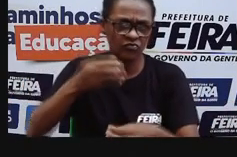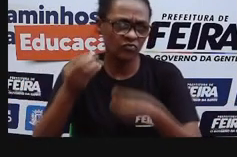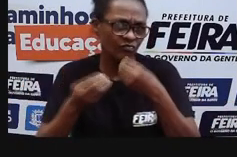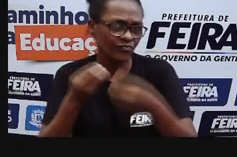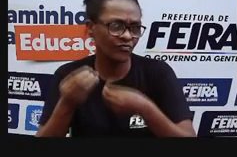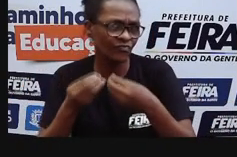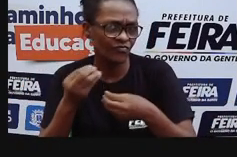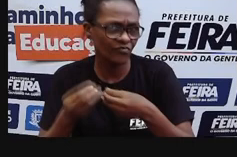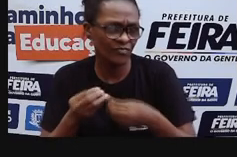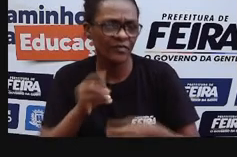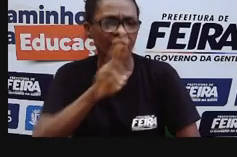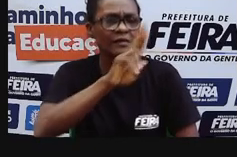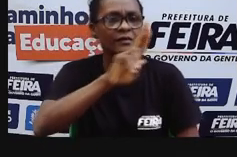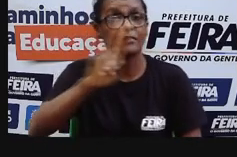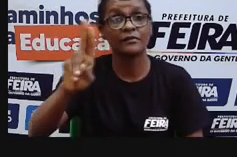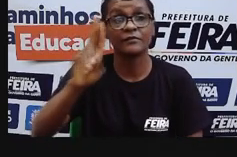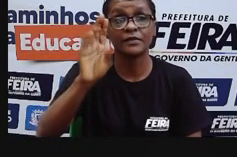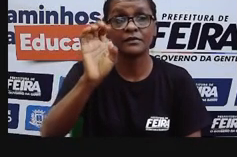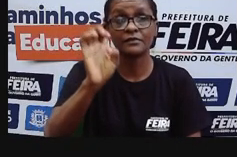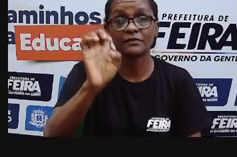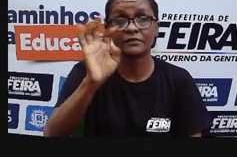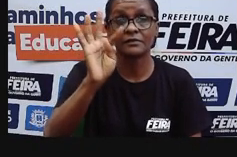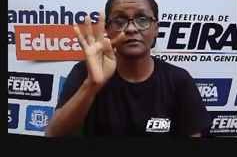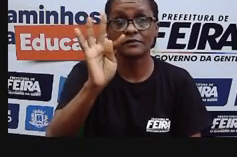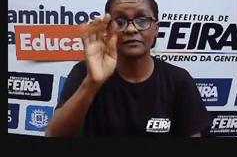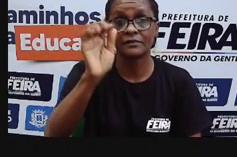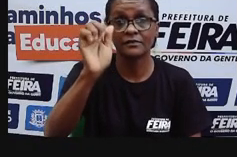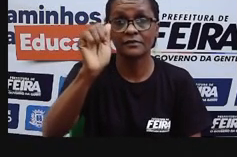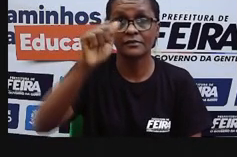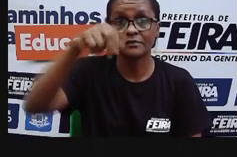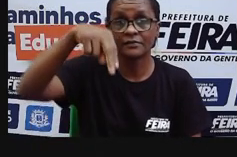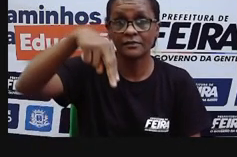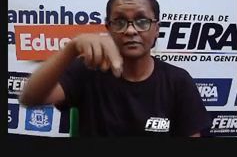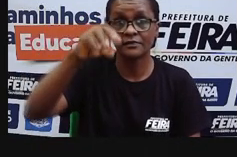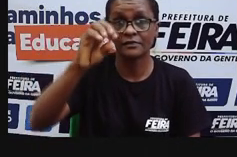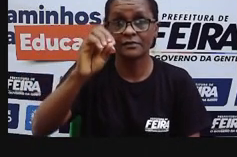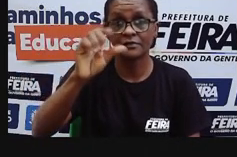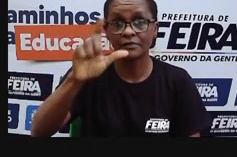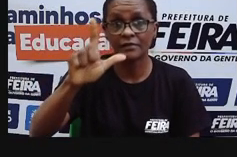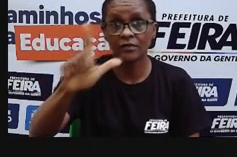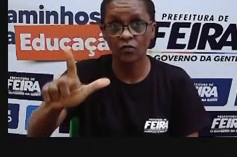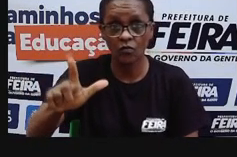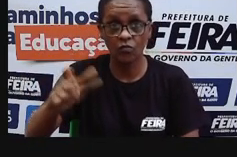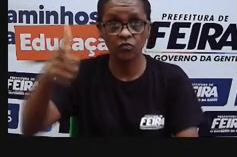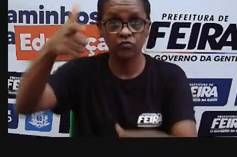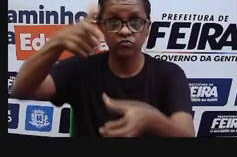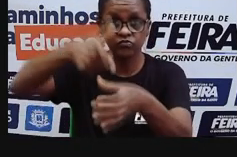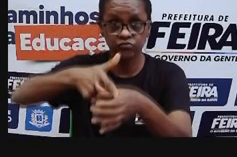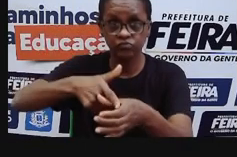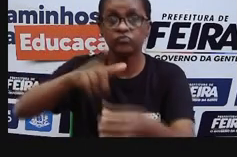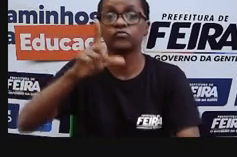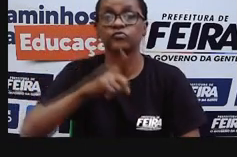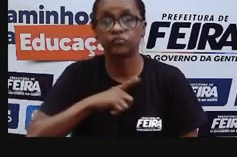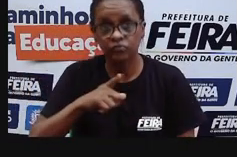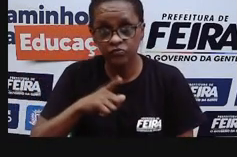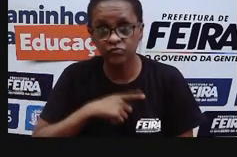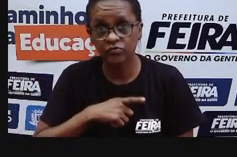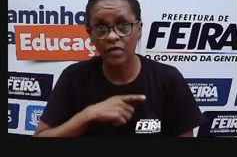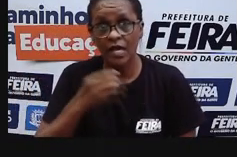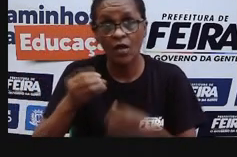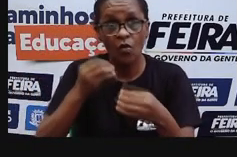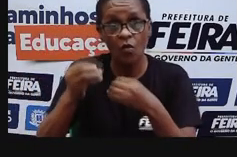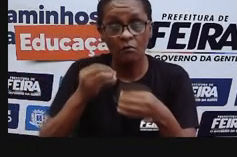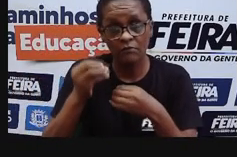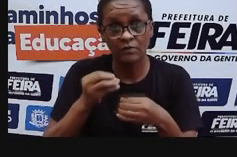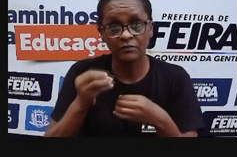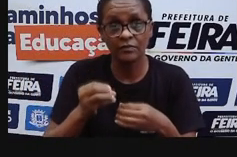temos o etanol aqui no Brasil. O etanol, ele é resultado de um processo de fermentação. O que faz essa